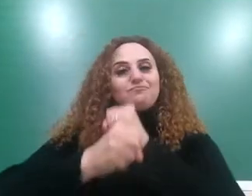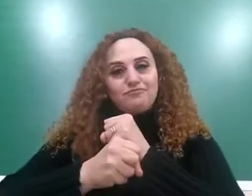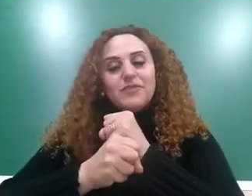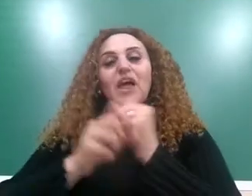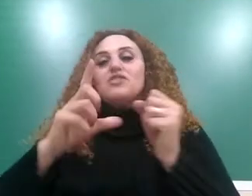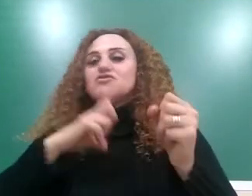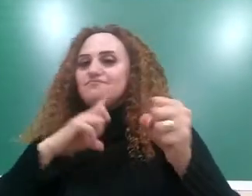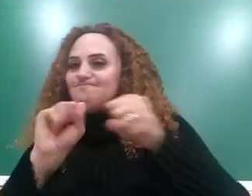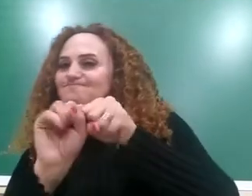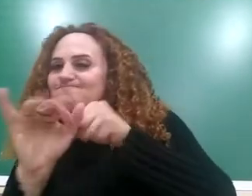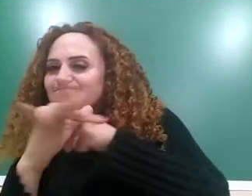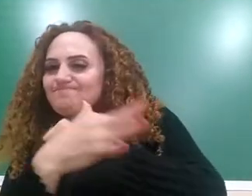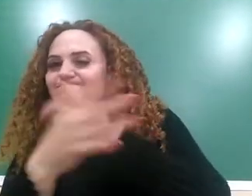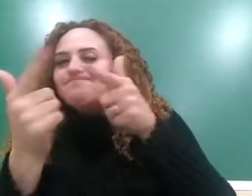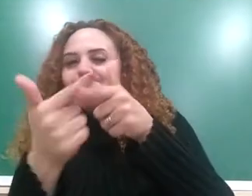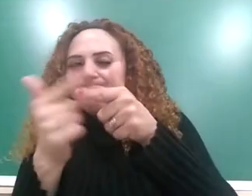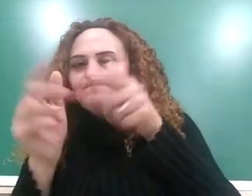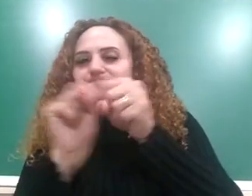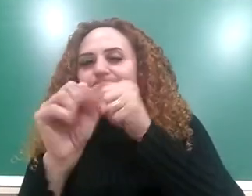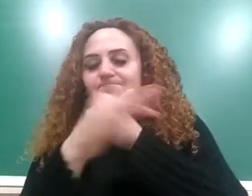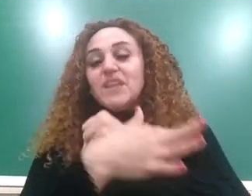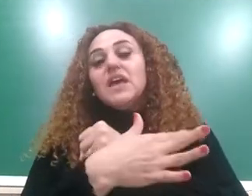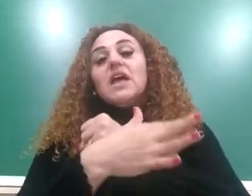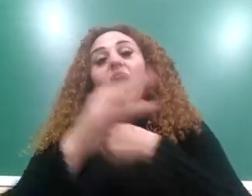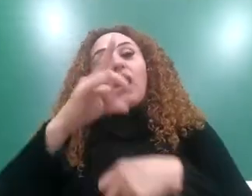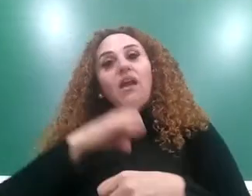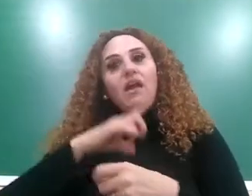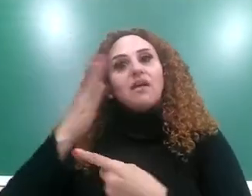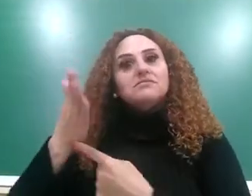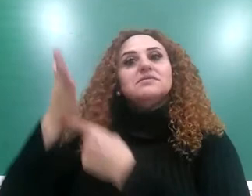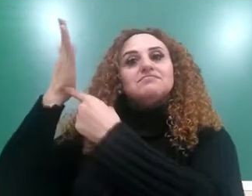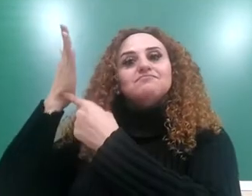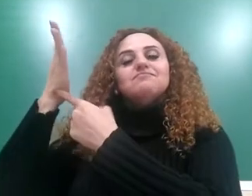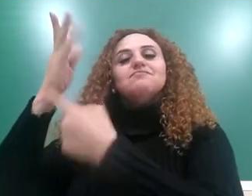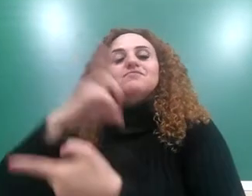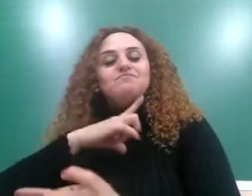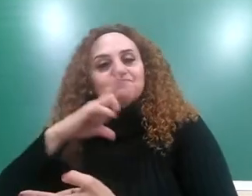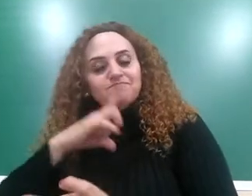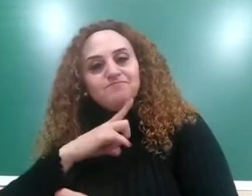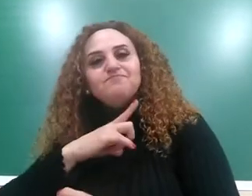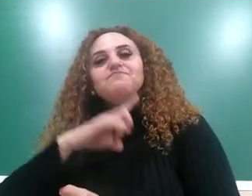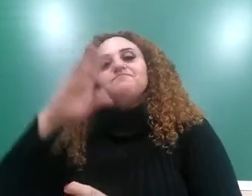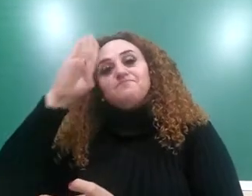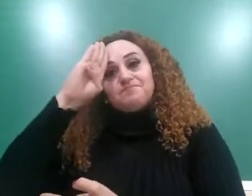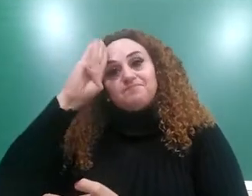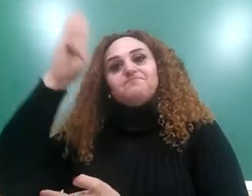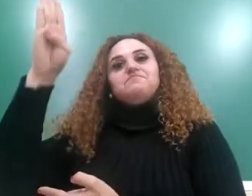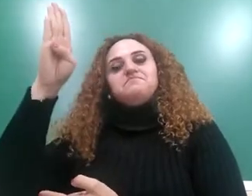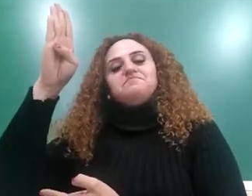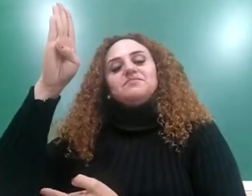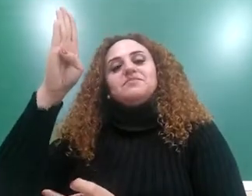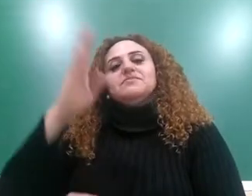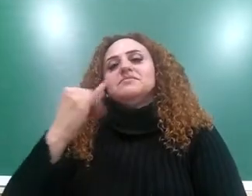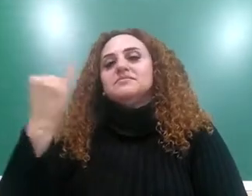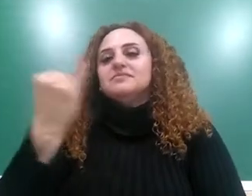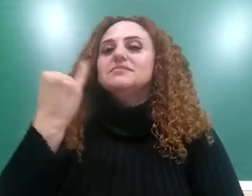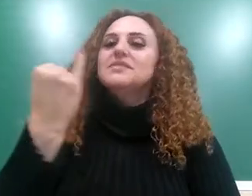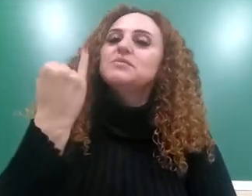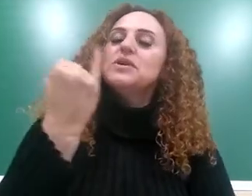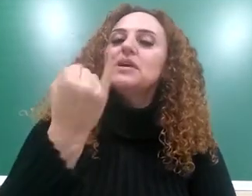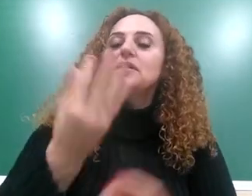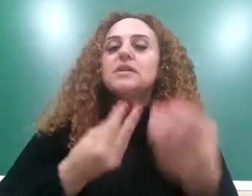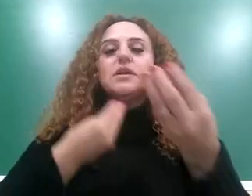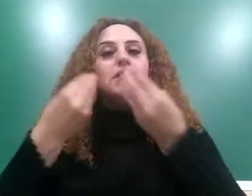covid-19 e a tecnologia teve um papel bastante importante para que as escolas continuassem fazendo o seu trabalho.